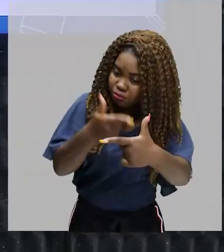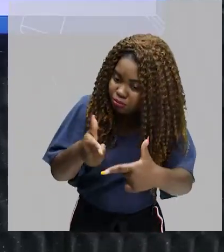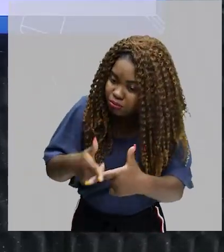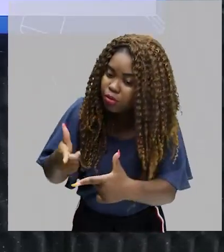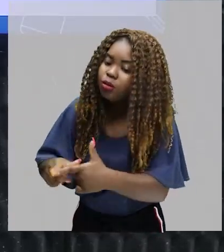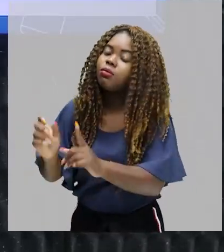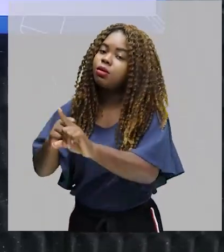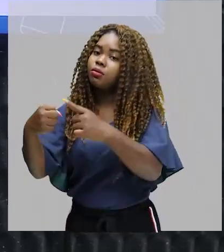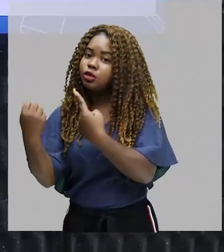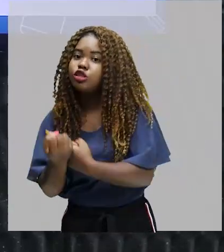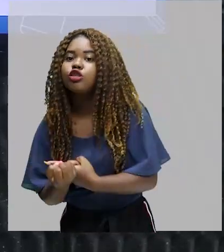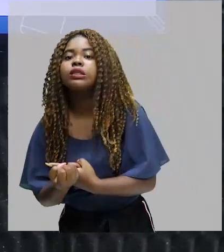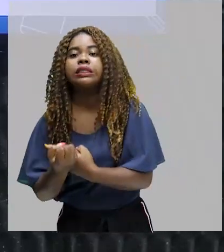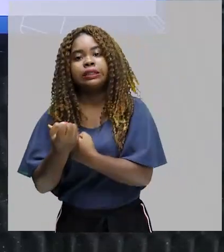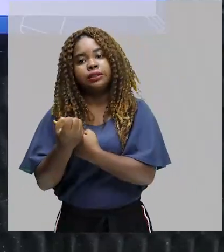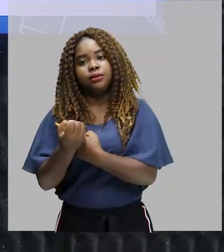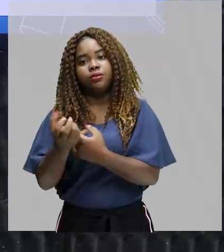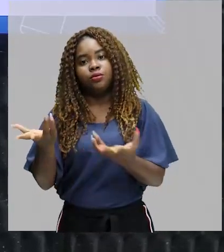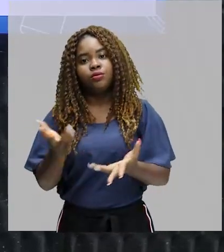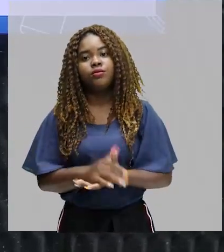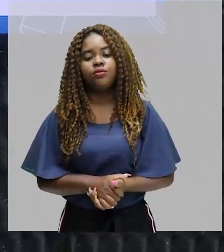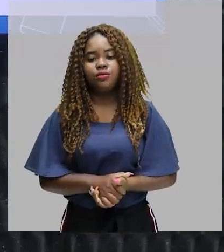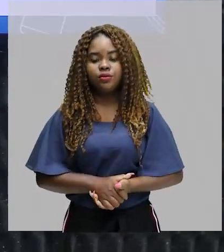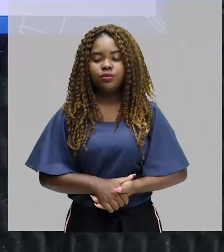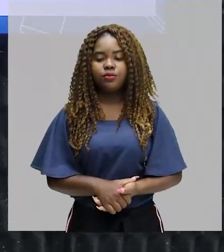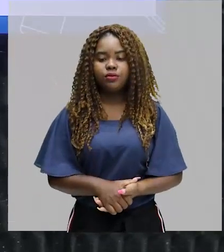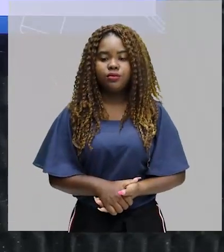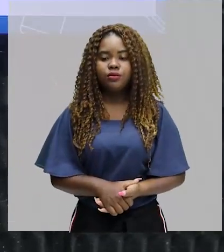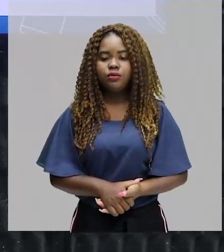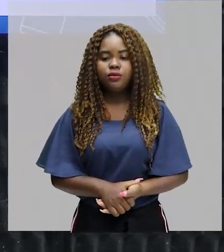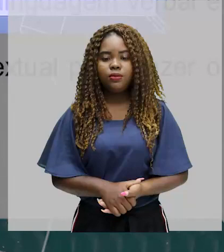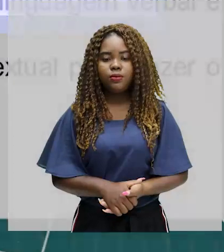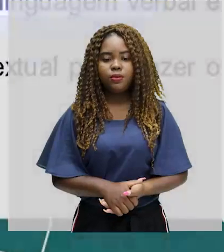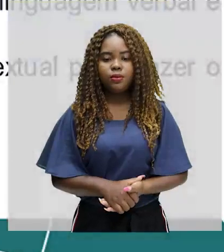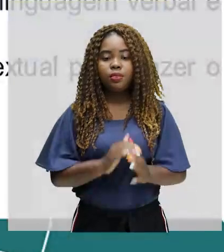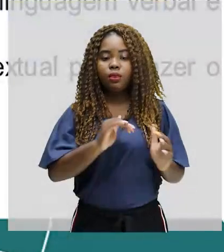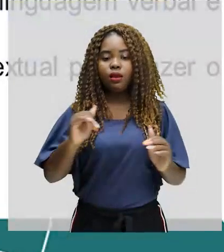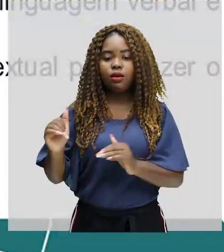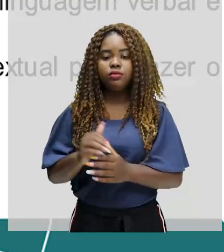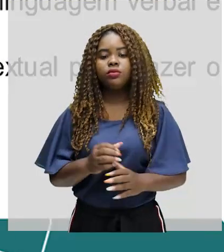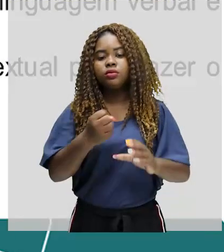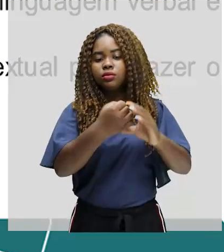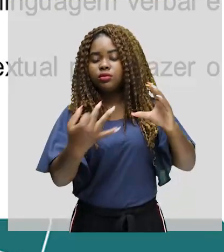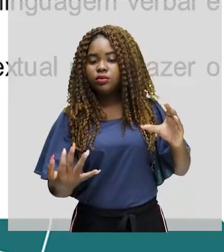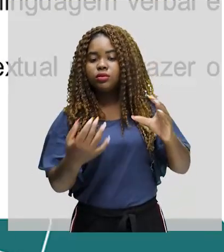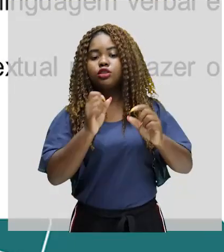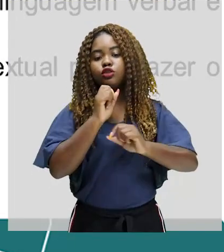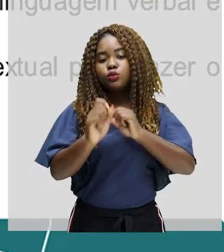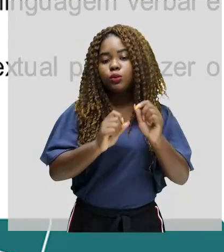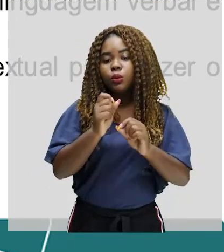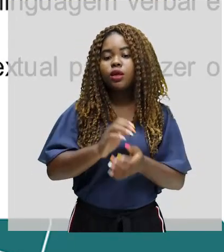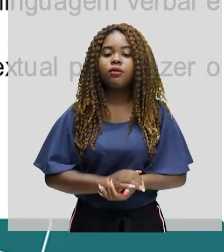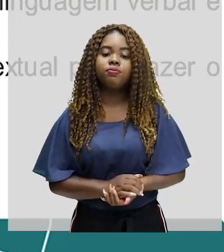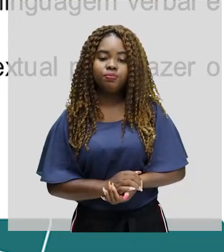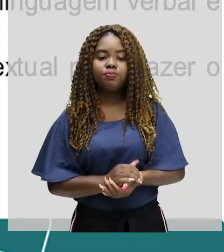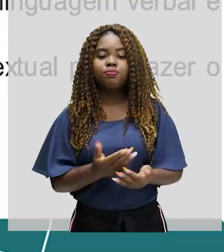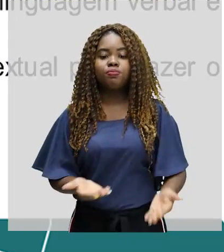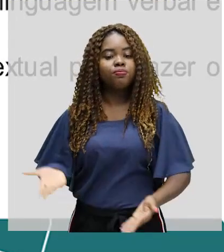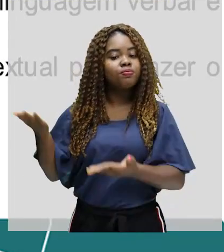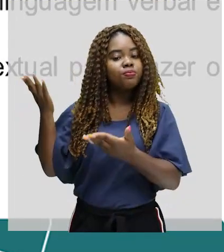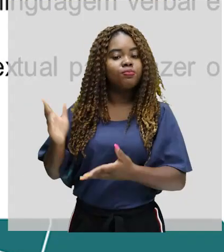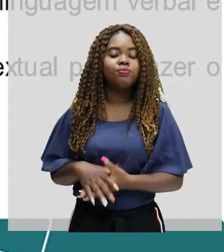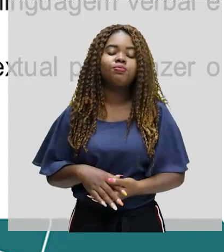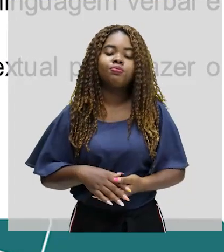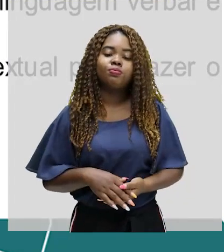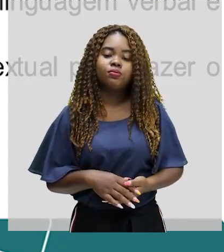não podiam ser divulgadas amplamente. Por isso ela foi até censurada pela ditadura. E o que é história em quadrinhos? História em quadrinhos,